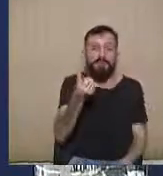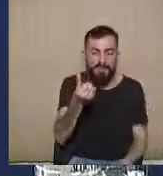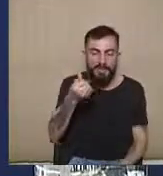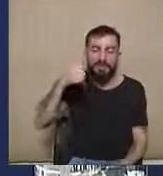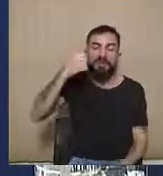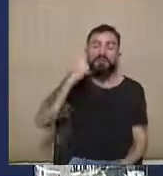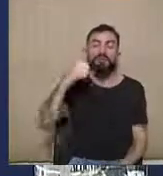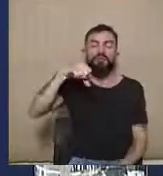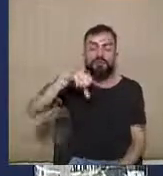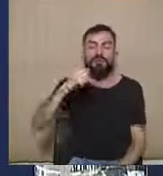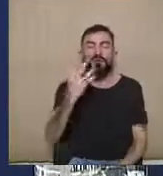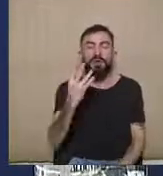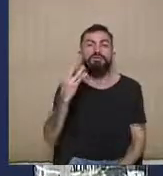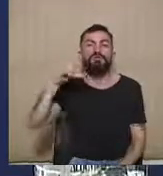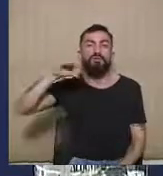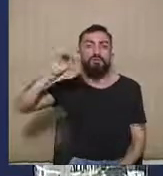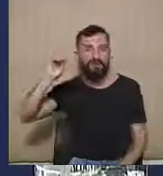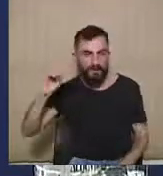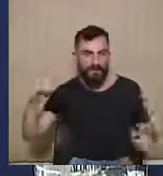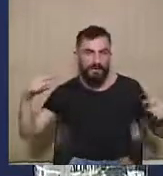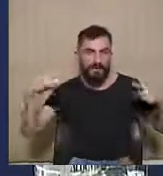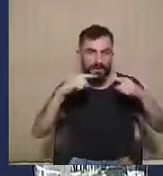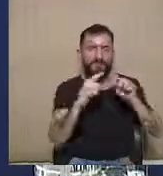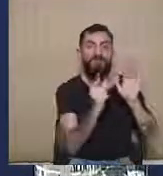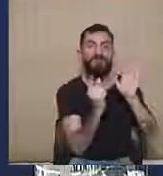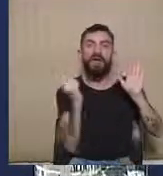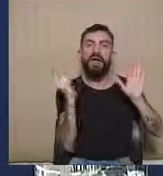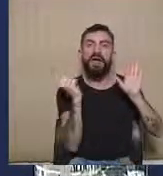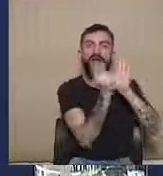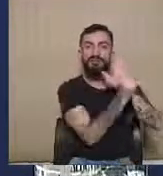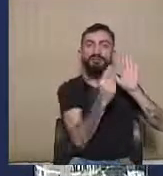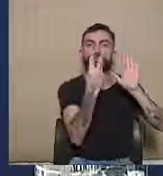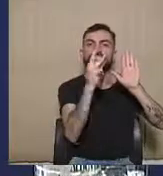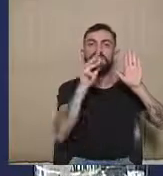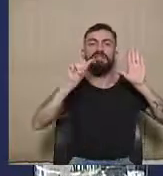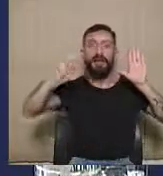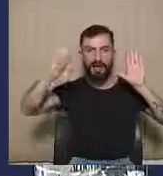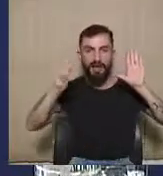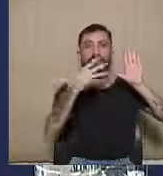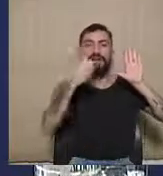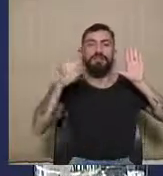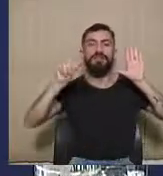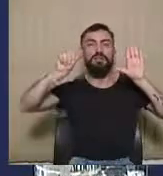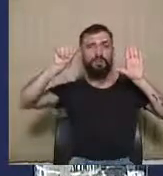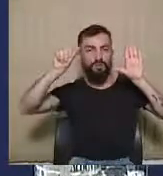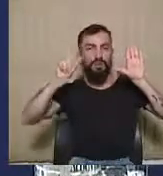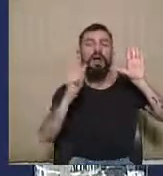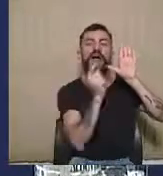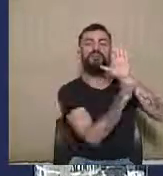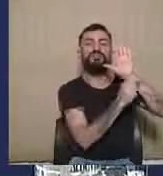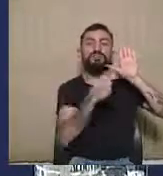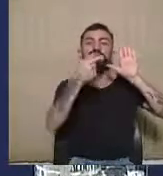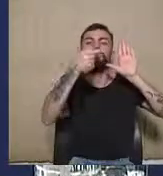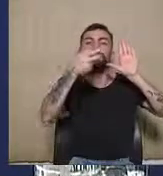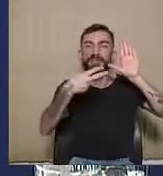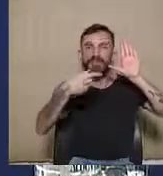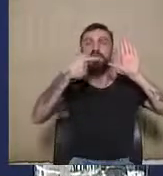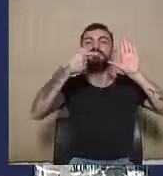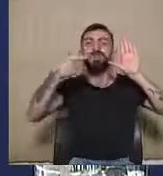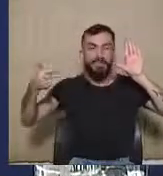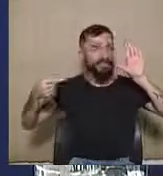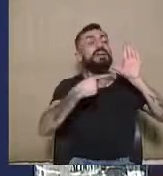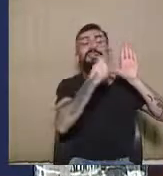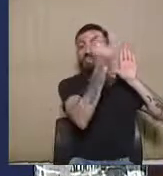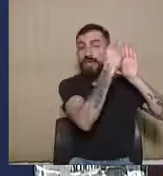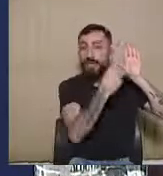que são os ilícitos do artigo 30A, 41A e também é do artigo 73 e 77, que vão ser ocupadas